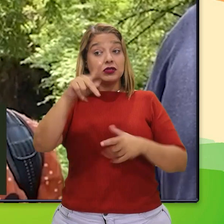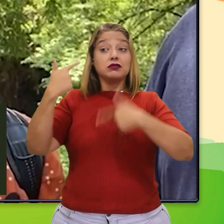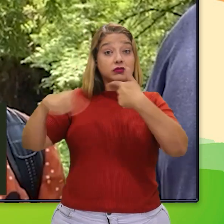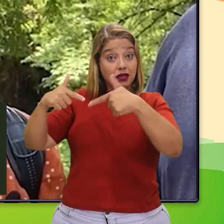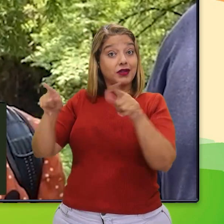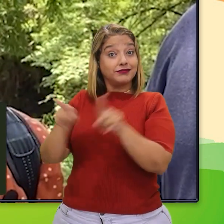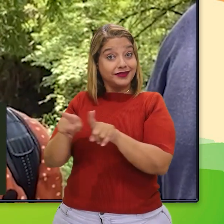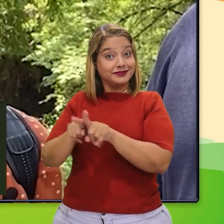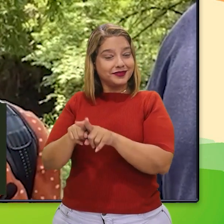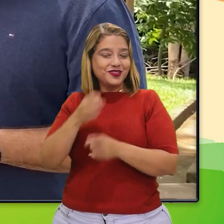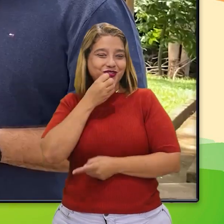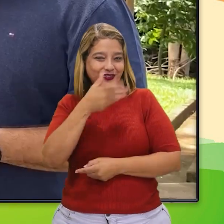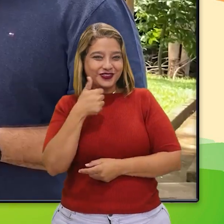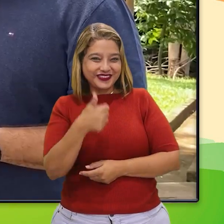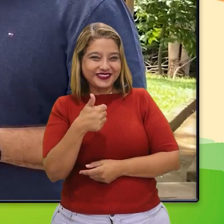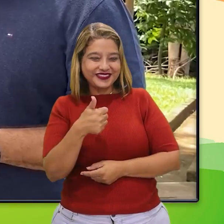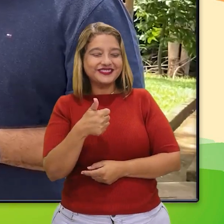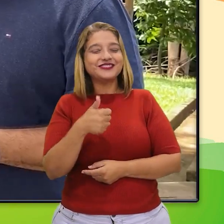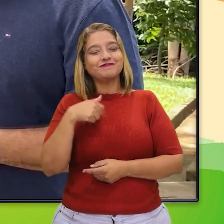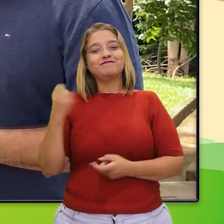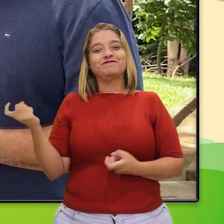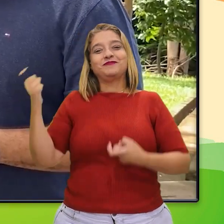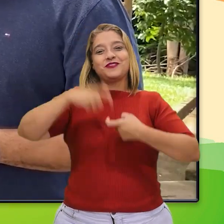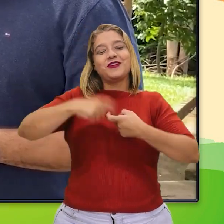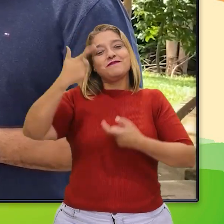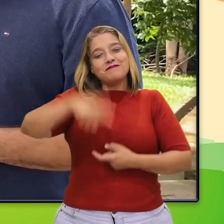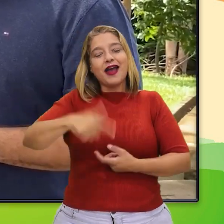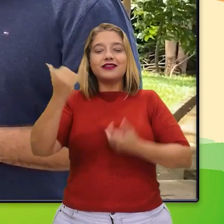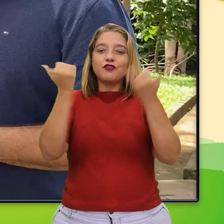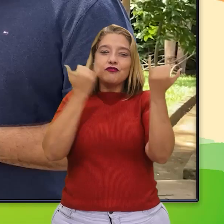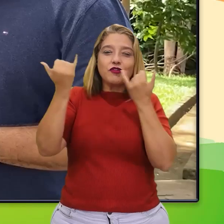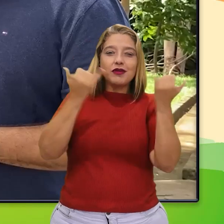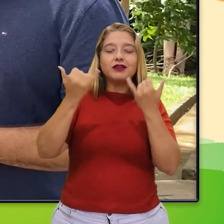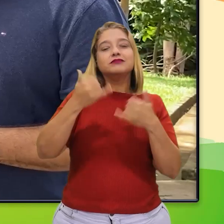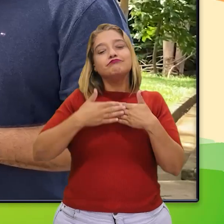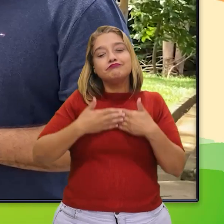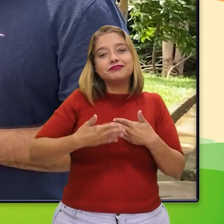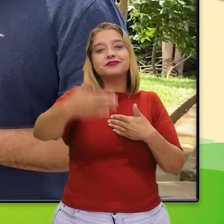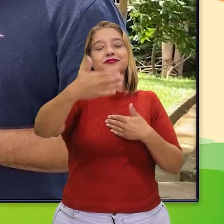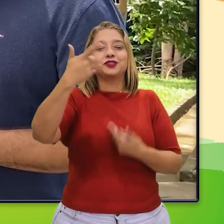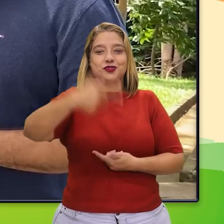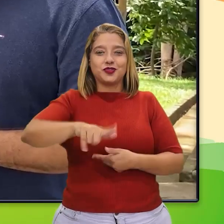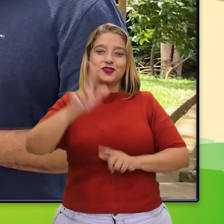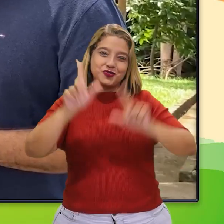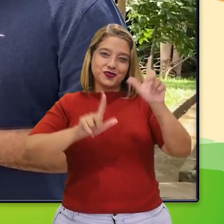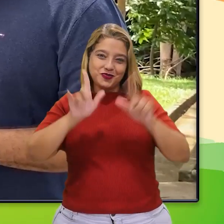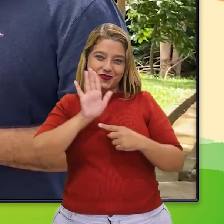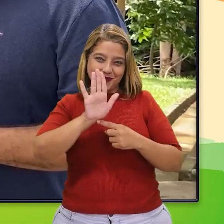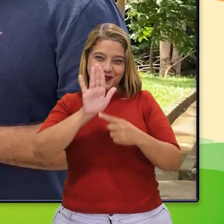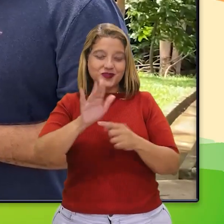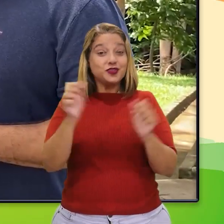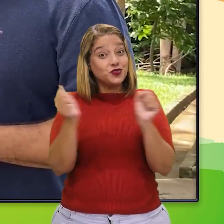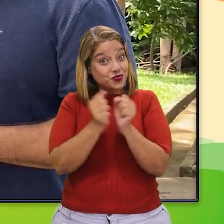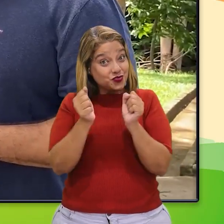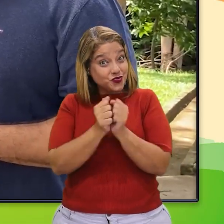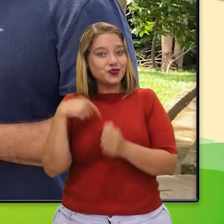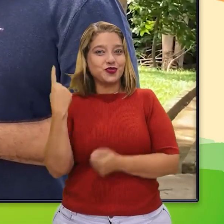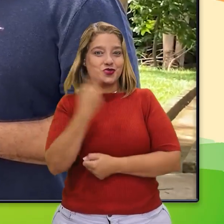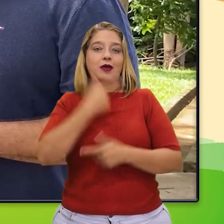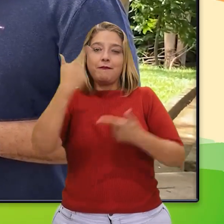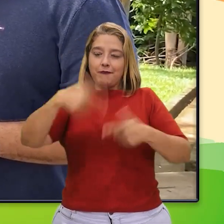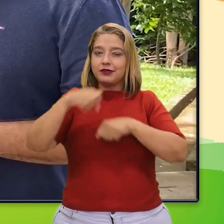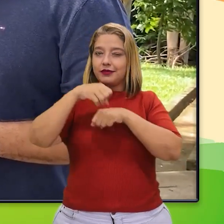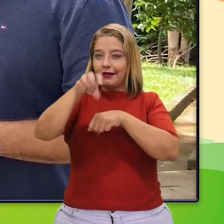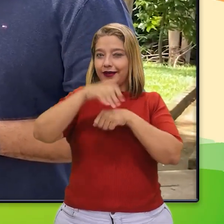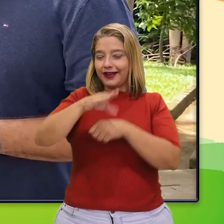seu trabalho, beleza? A gente volta com mais informações sobre essa nos próximos programas, continue com a gente, temos mais alguns